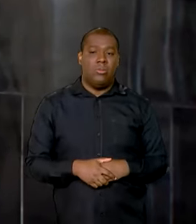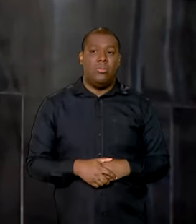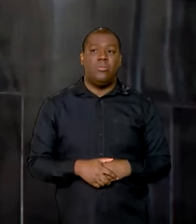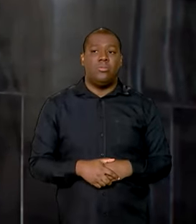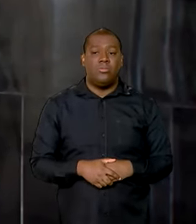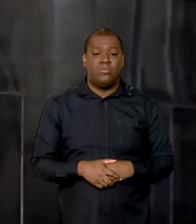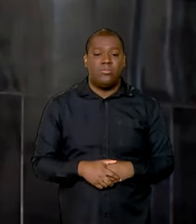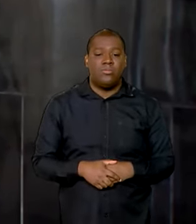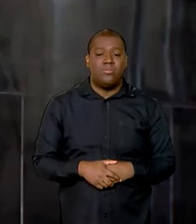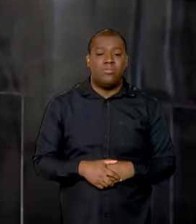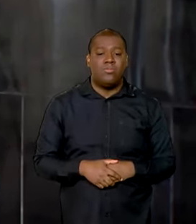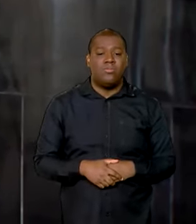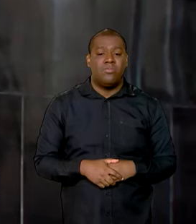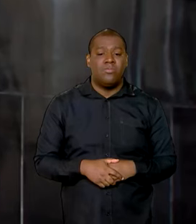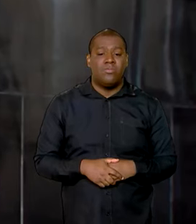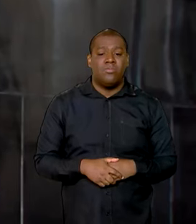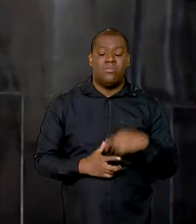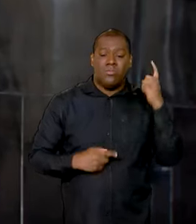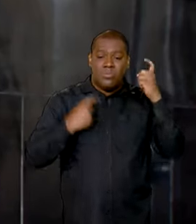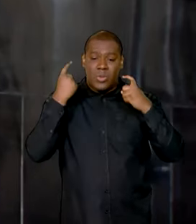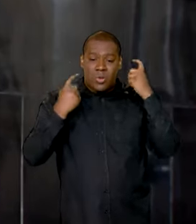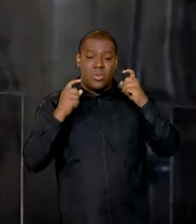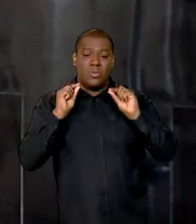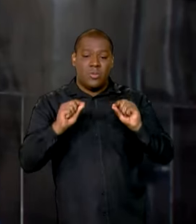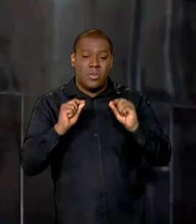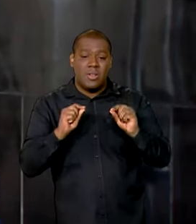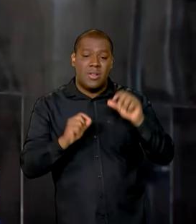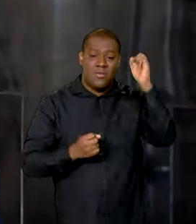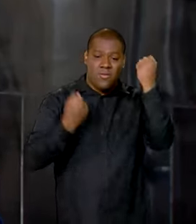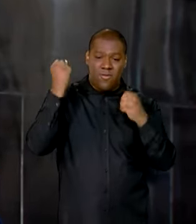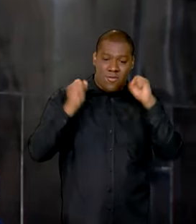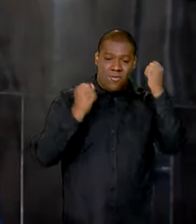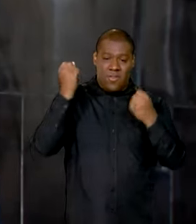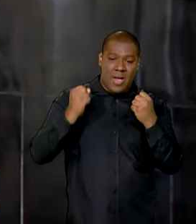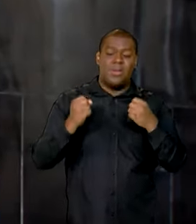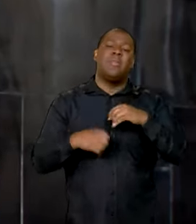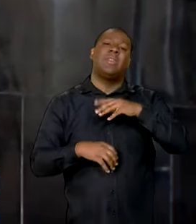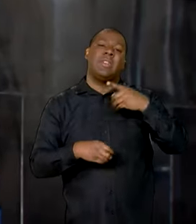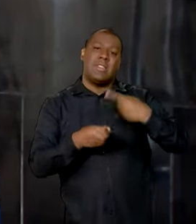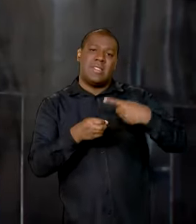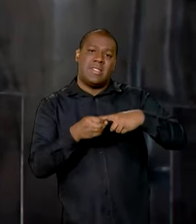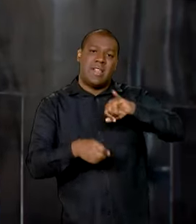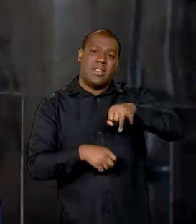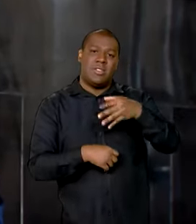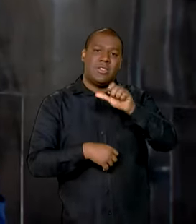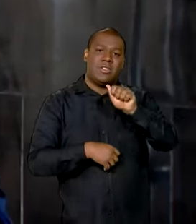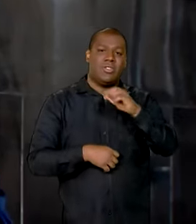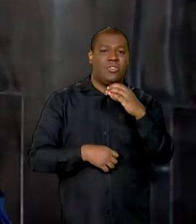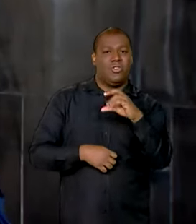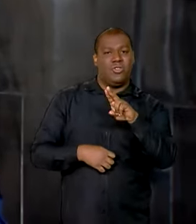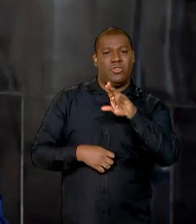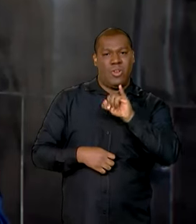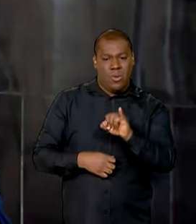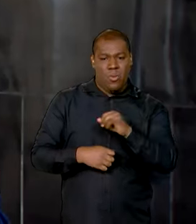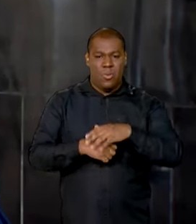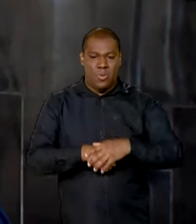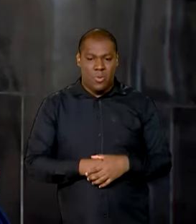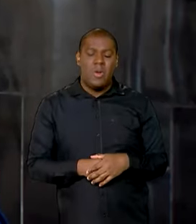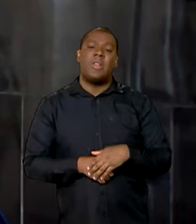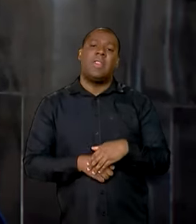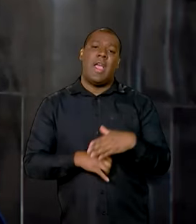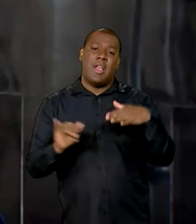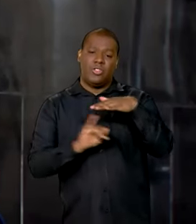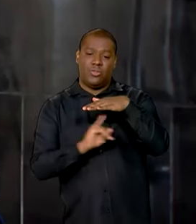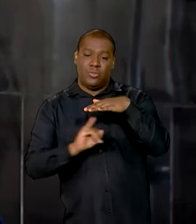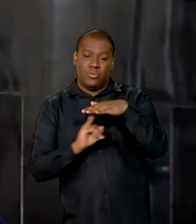Outra situação preocupante é com a operação das usinas, principalmente a usina de Jacuí. A NEO disse que está acompanhando de perto como que fica a situação